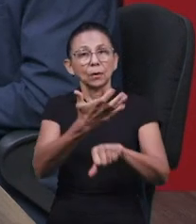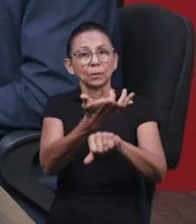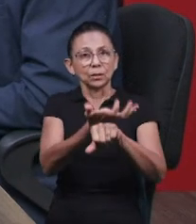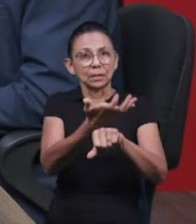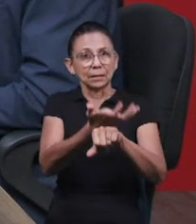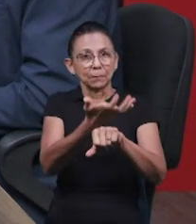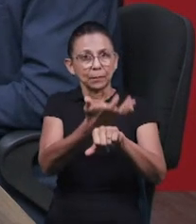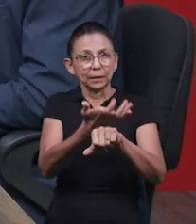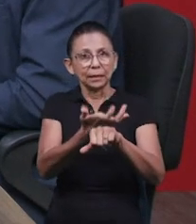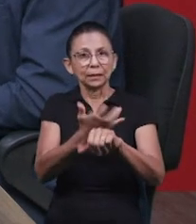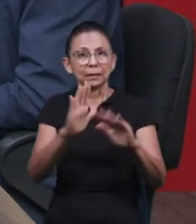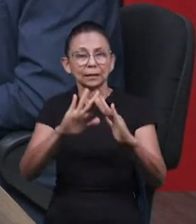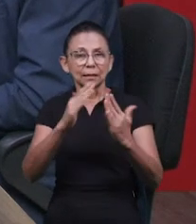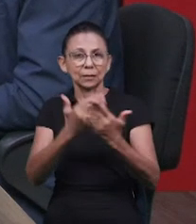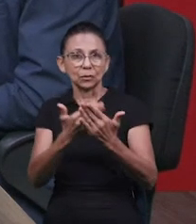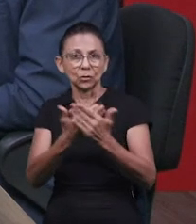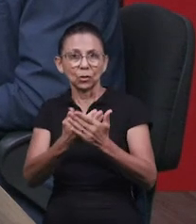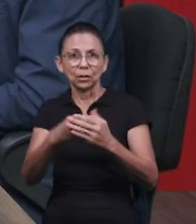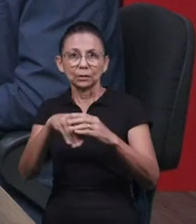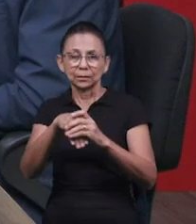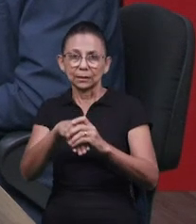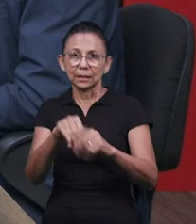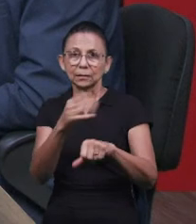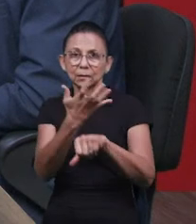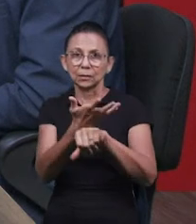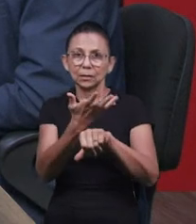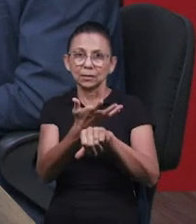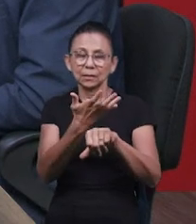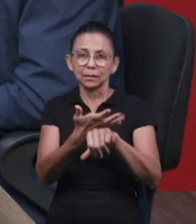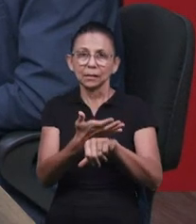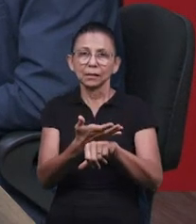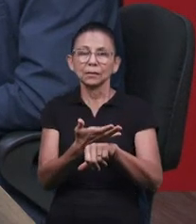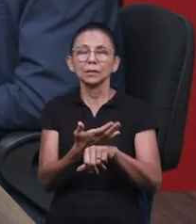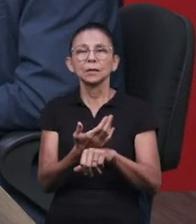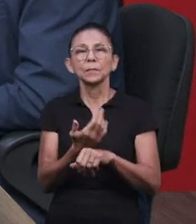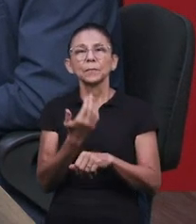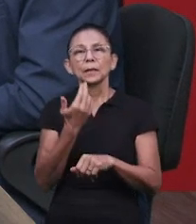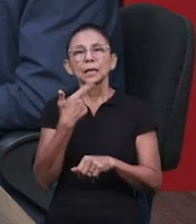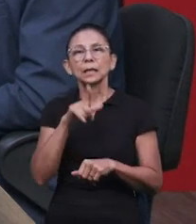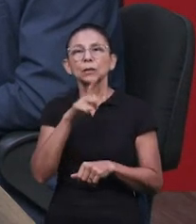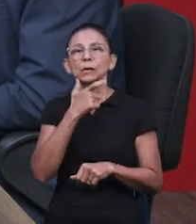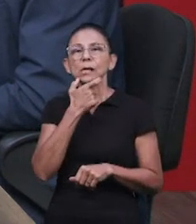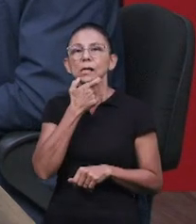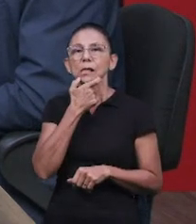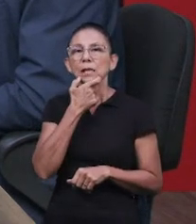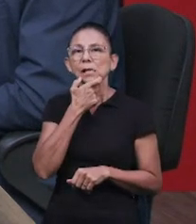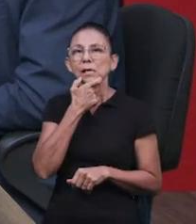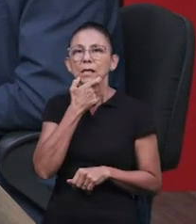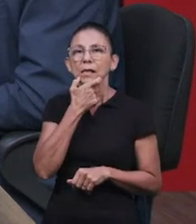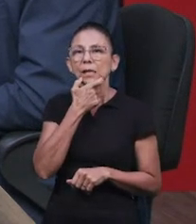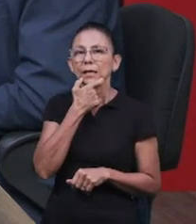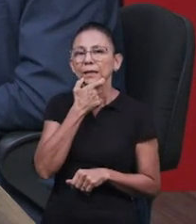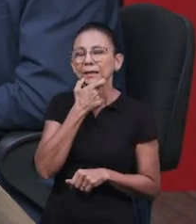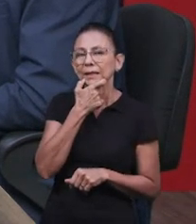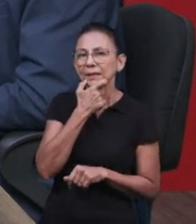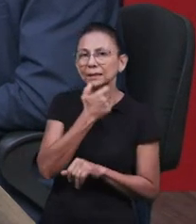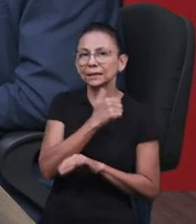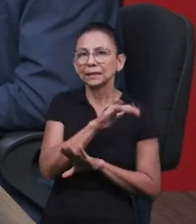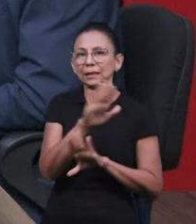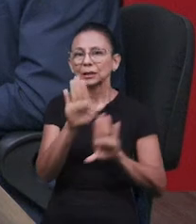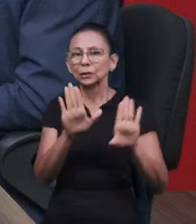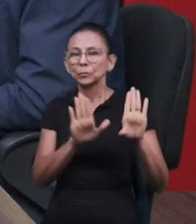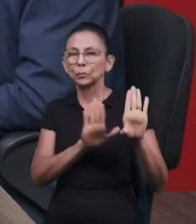disciplinas, já vou emendar, dentro de uma das disciplinas, que é a disciplina de língua inglesa, né, e